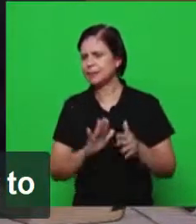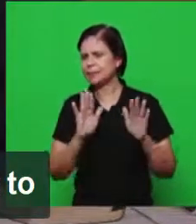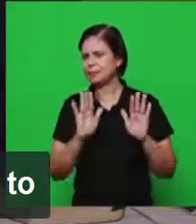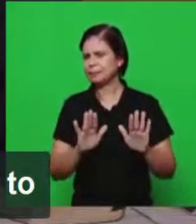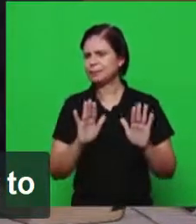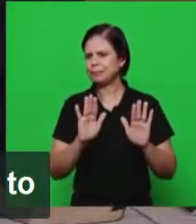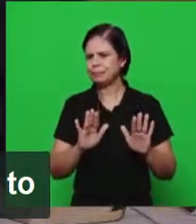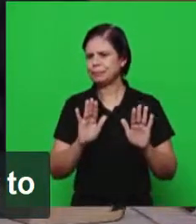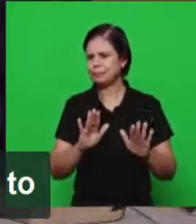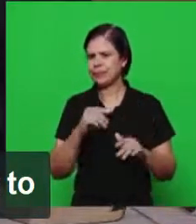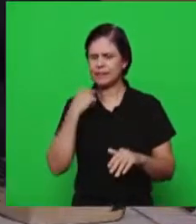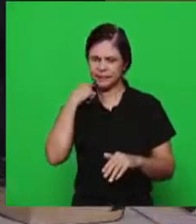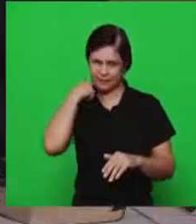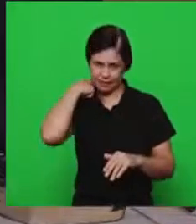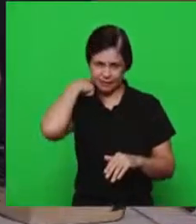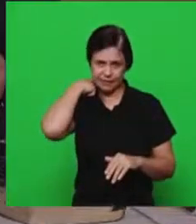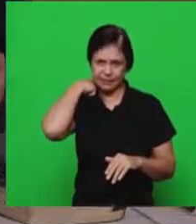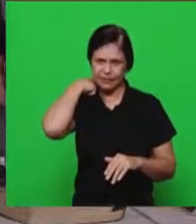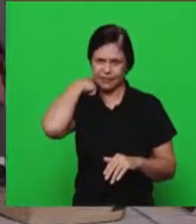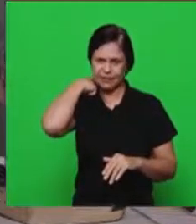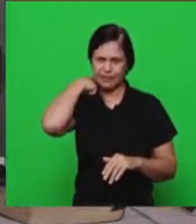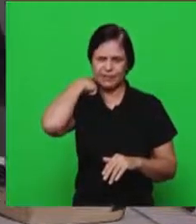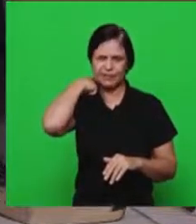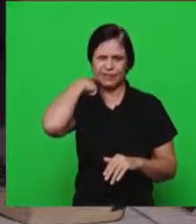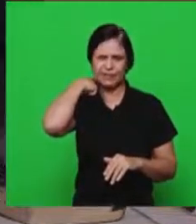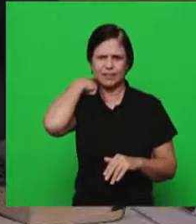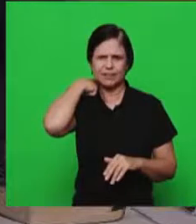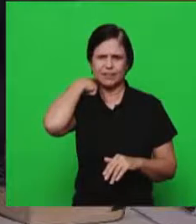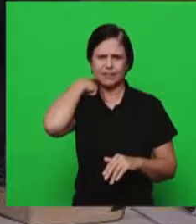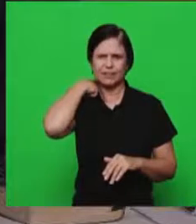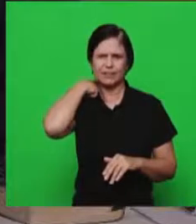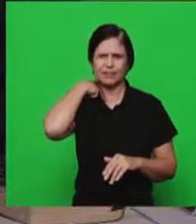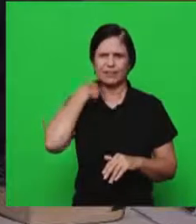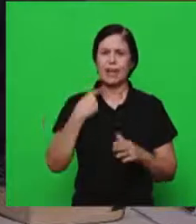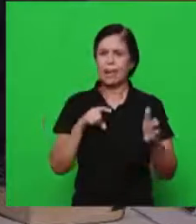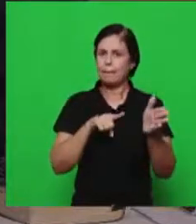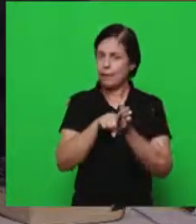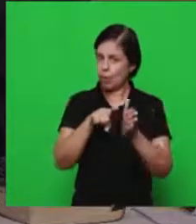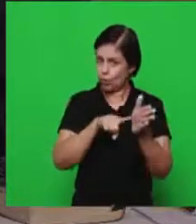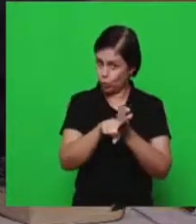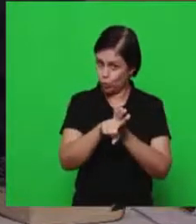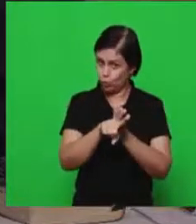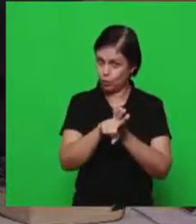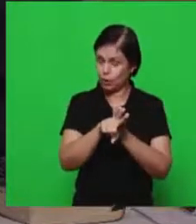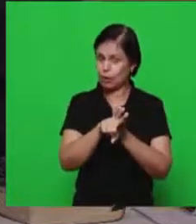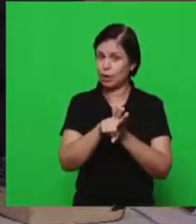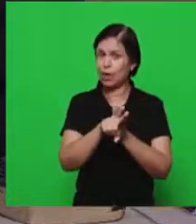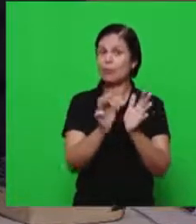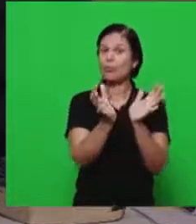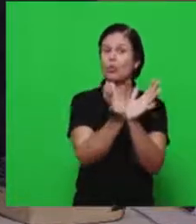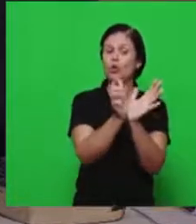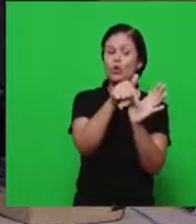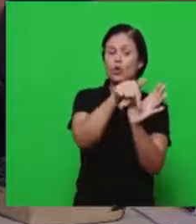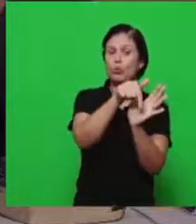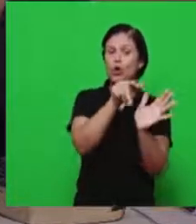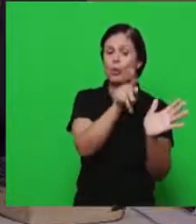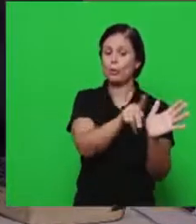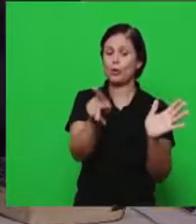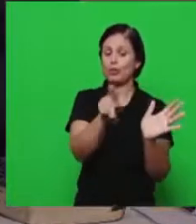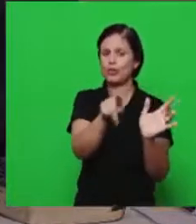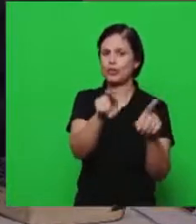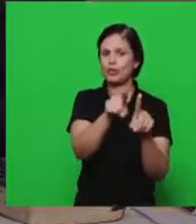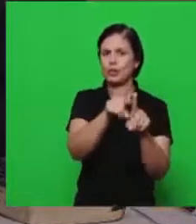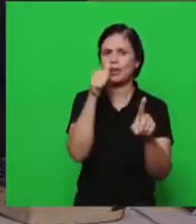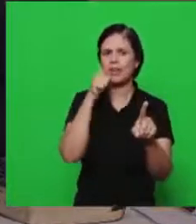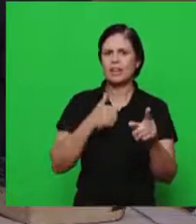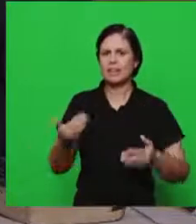para quem desejar para todas para professoras e as senhoras na próxima quarta